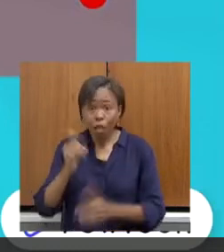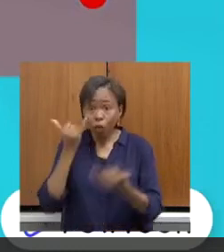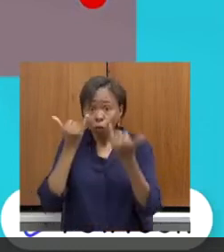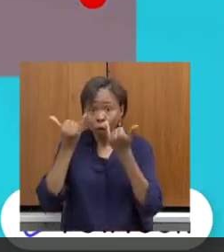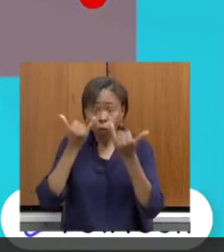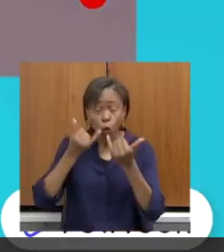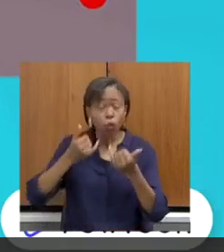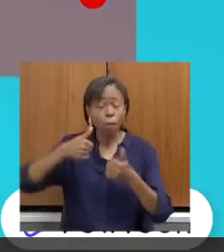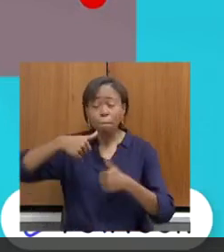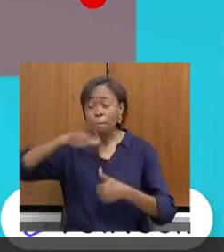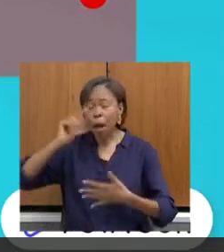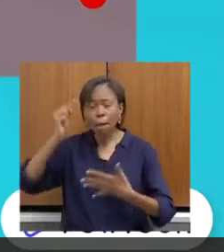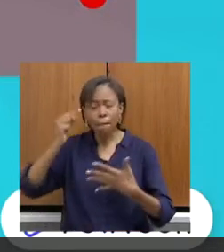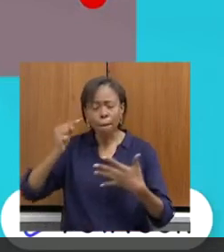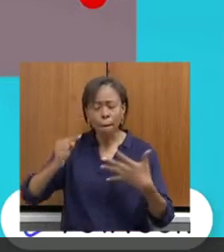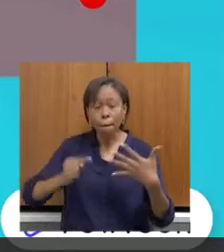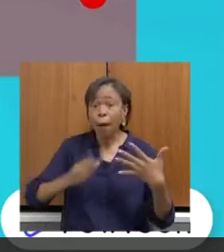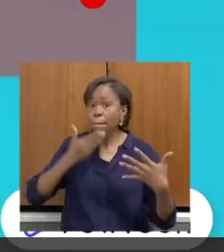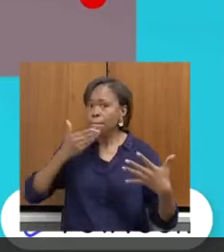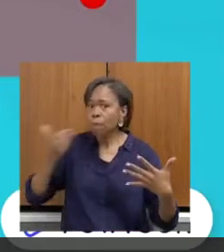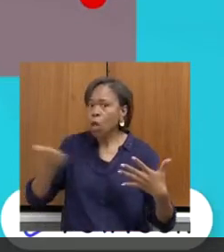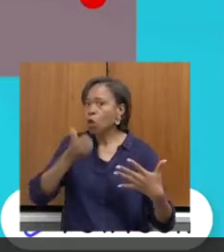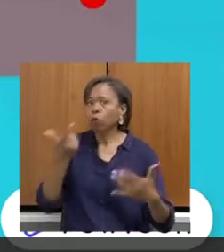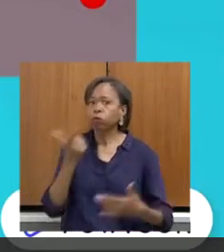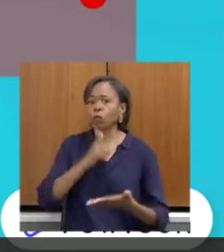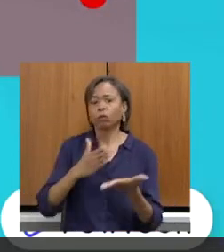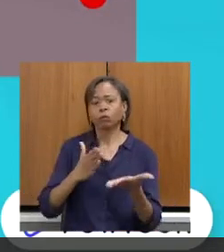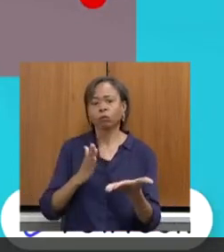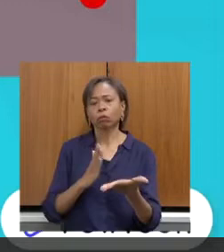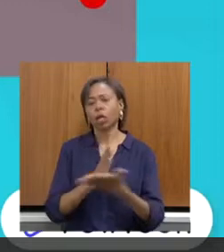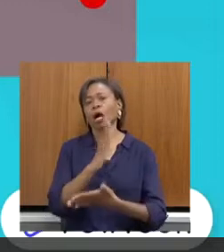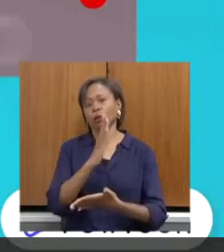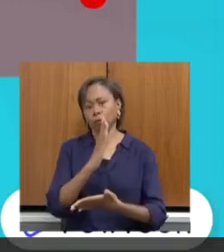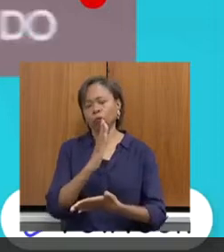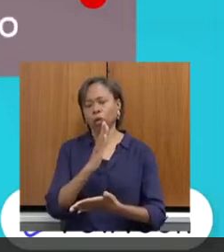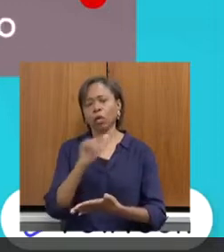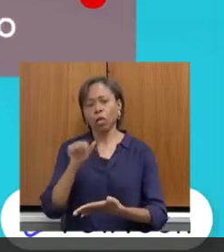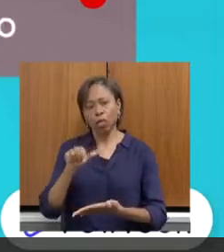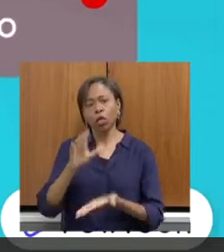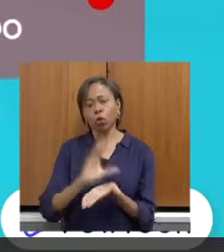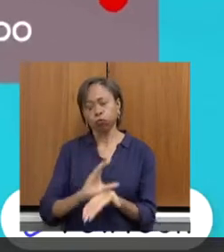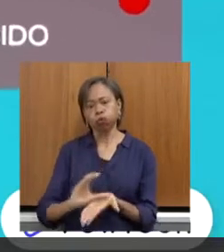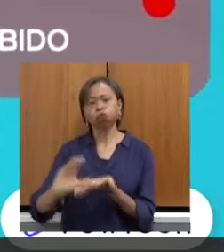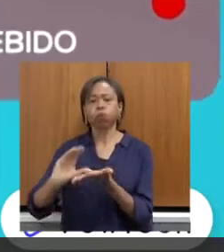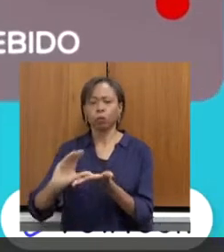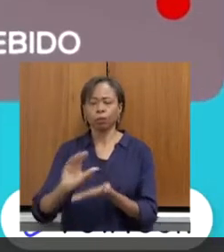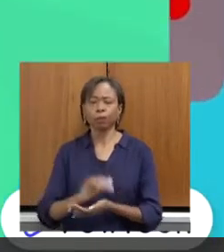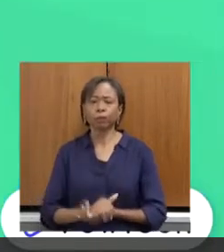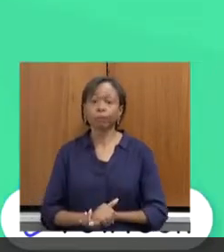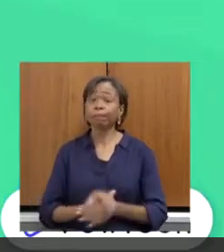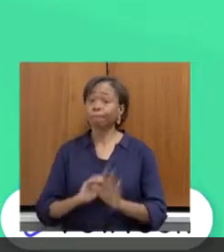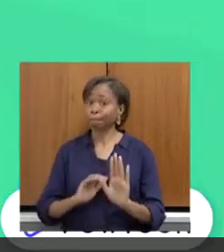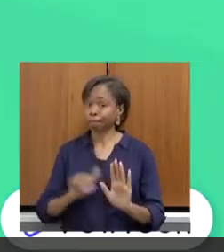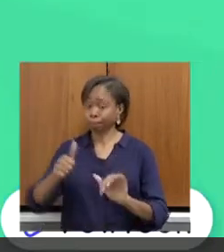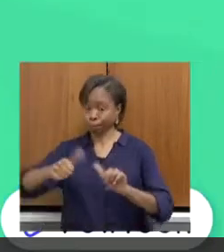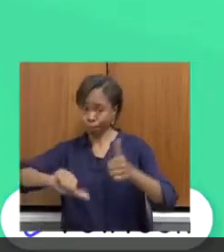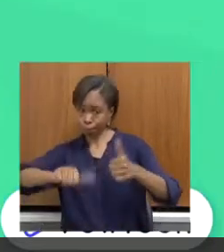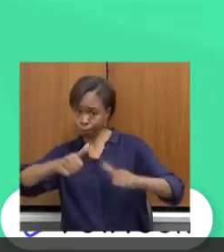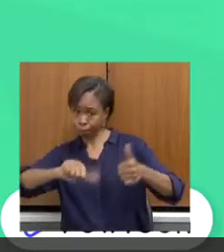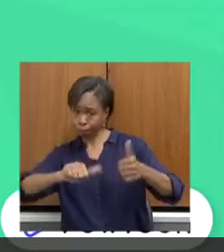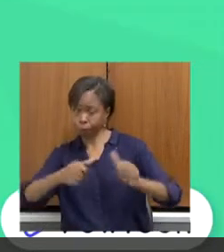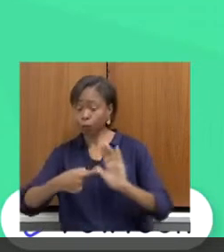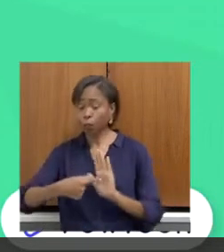prestadas durante a comprovação, maiores são as chances de aprovação e maior tende a ser o recurso financeiro obtido. A análise ocorre por